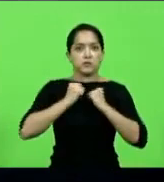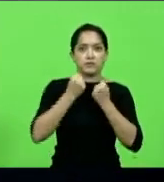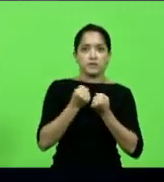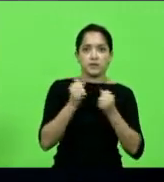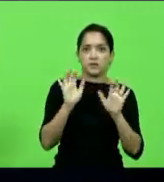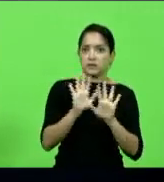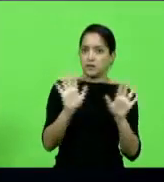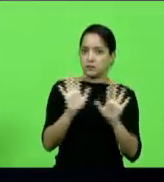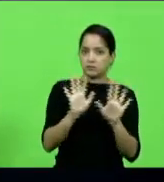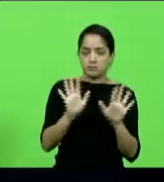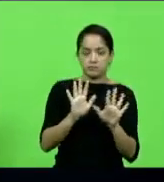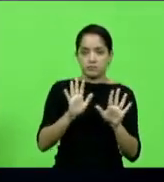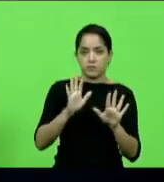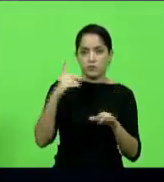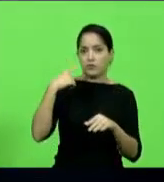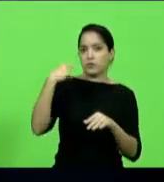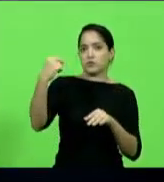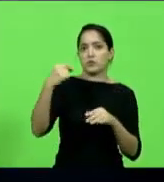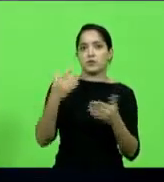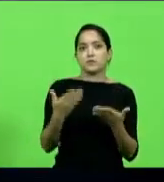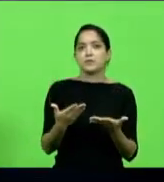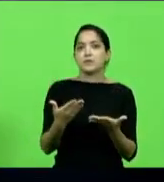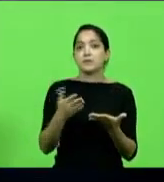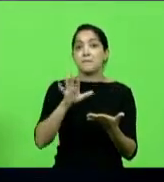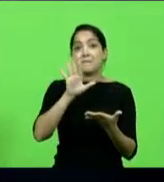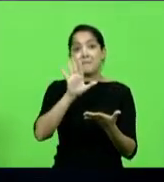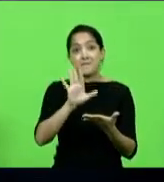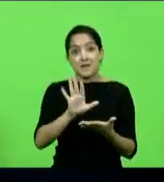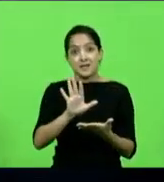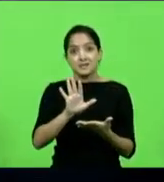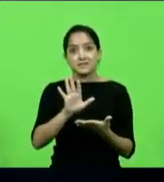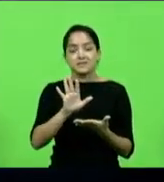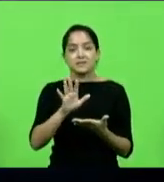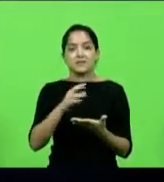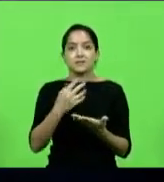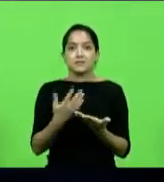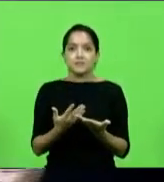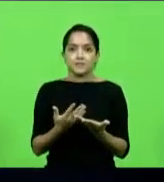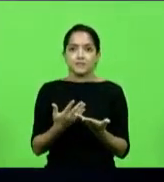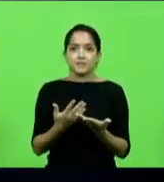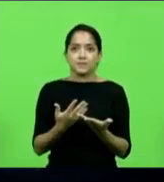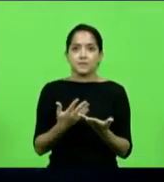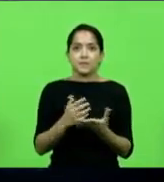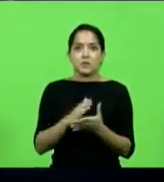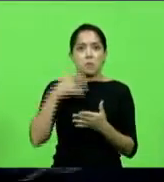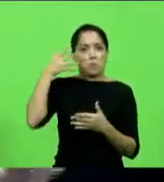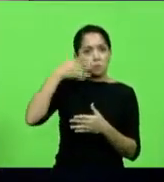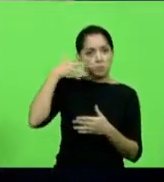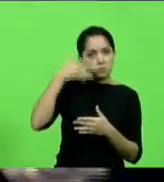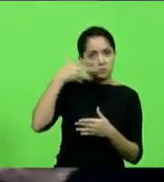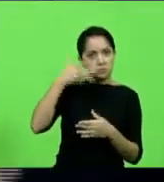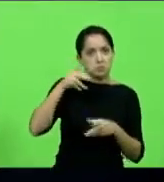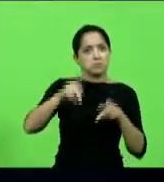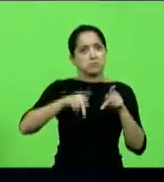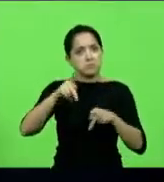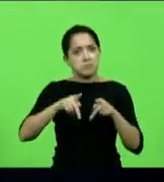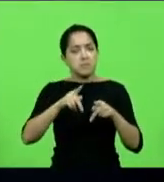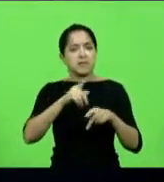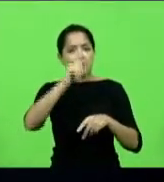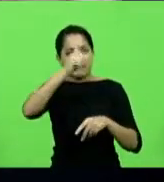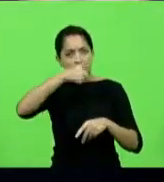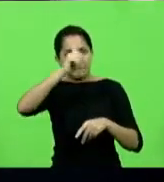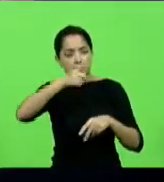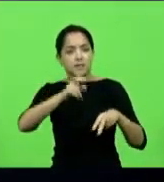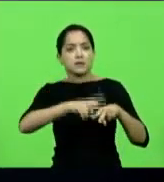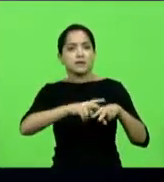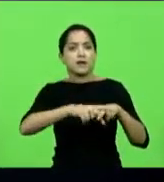fui eleito para isso. Agora, o que eu não posso fazer é fazer primeiro um discurso popular que tem que prender, tem que prender, e daqui